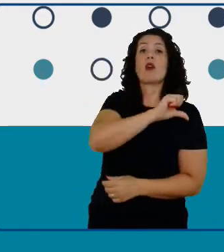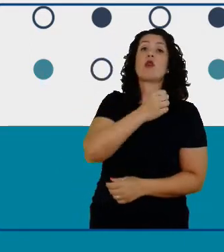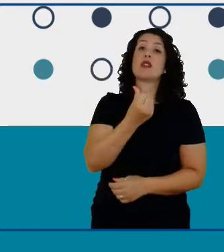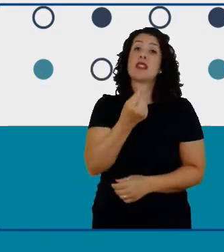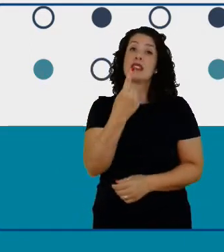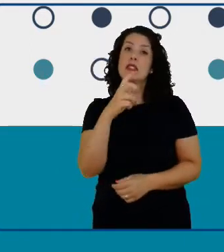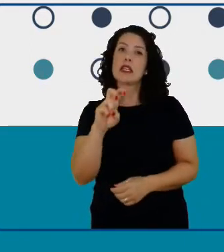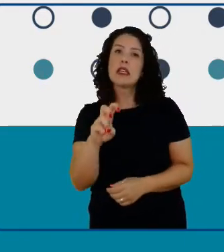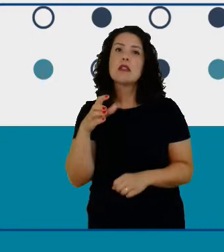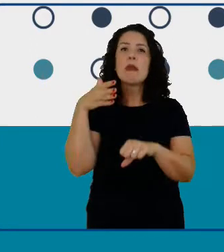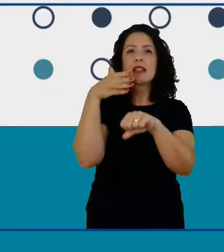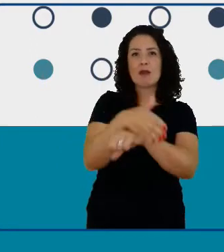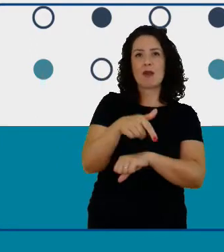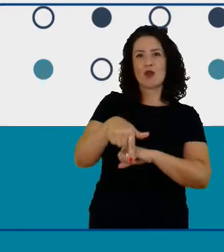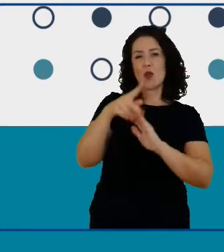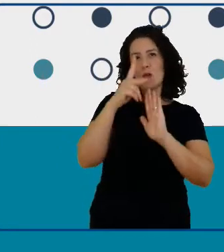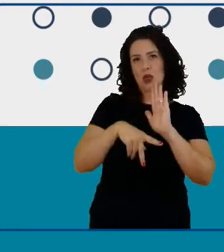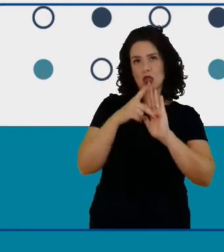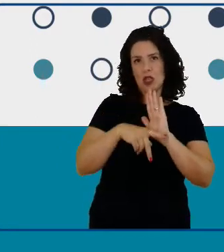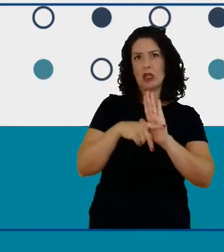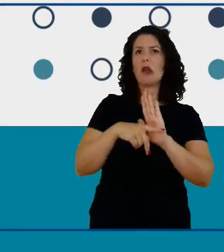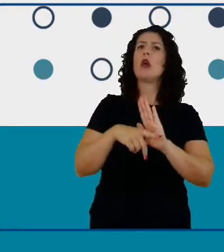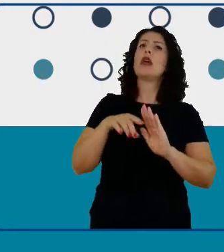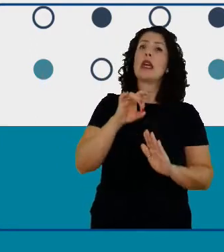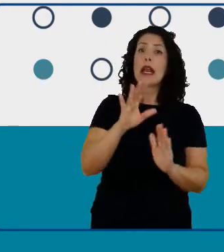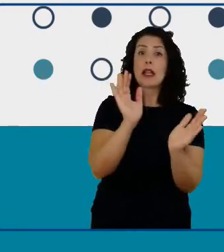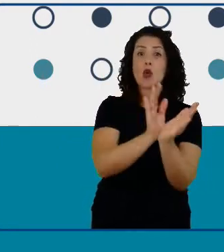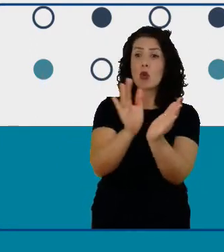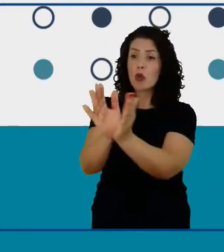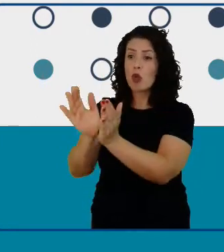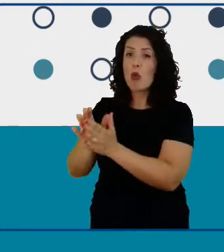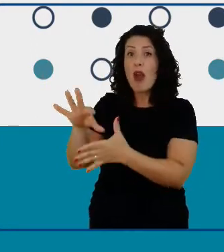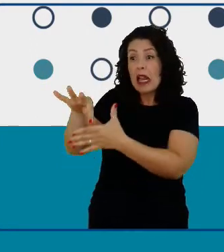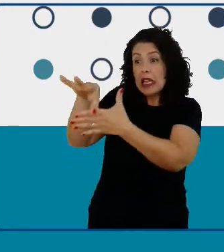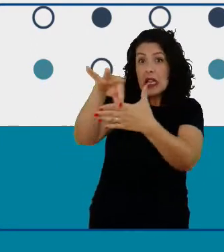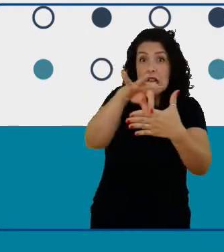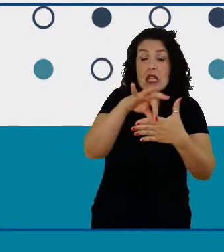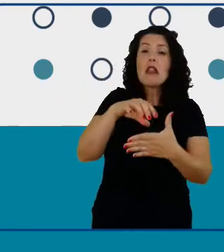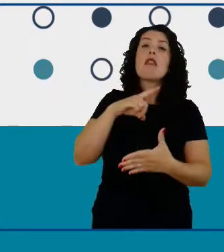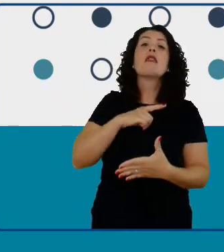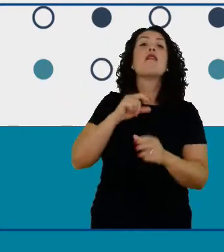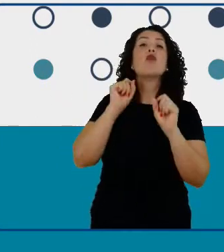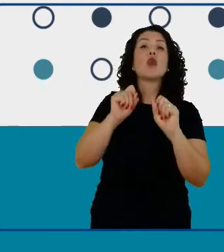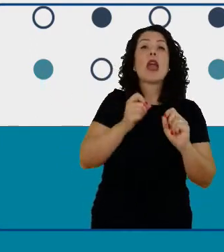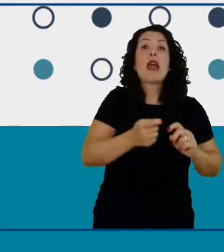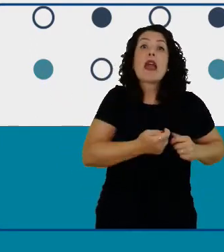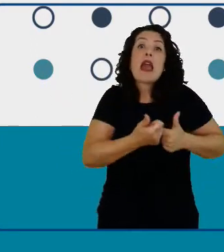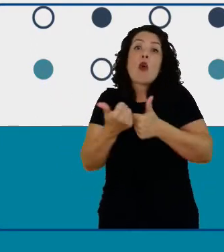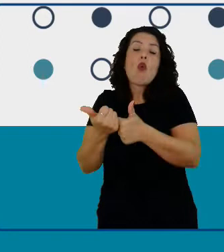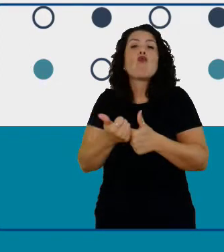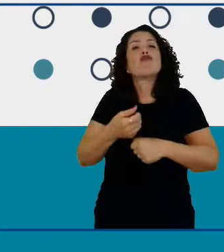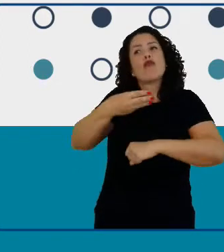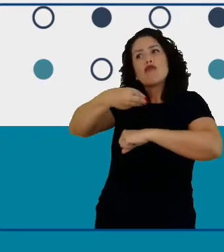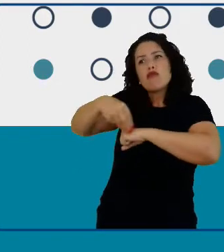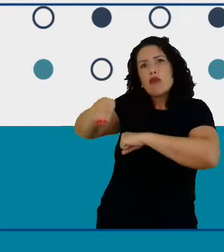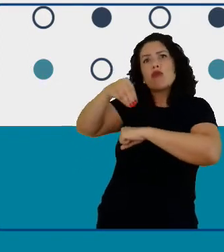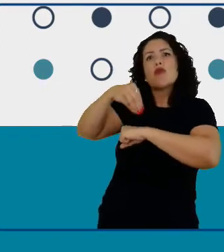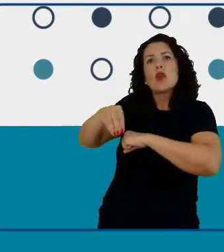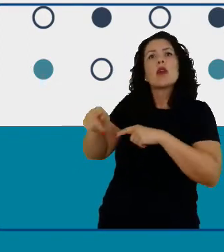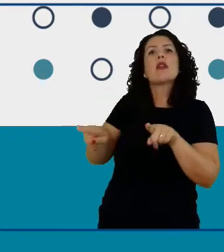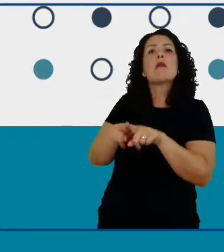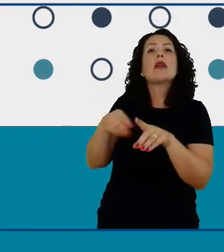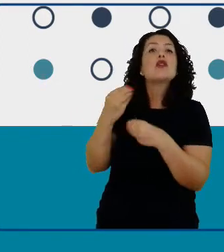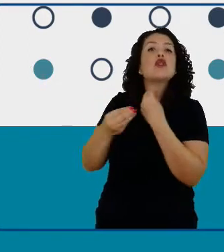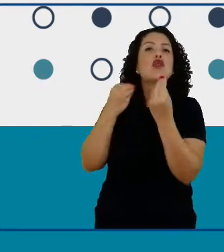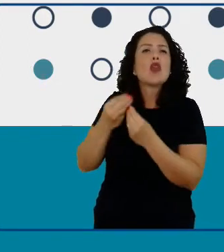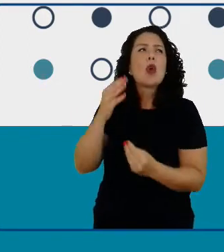e os líderes do clube receberam recursos e orientação para entender qual era a